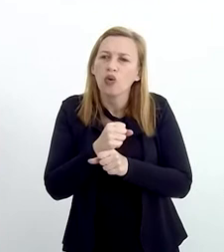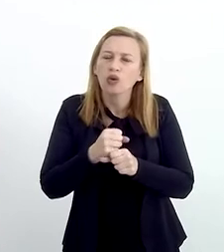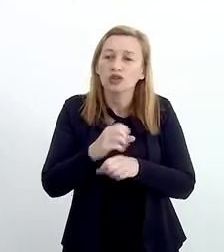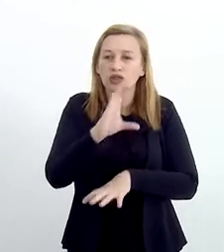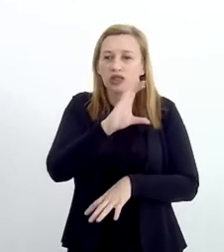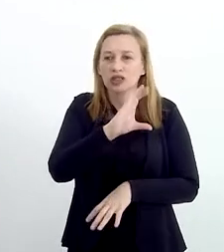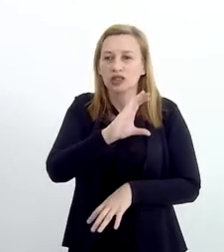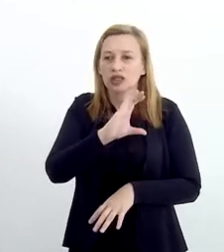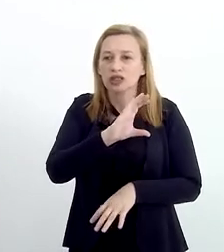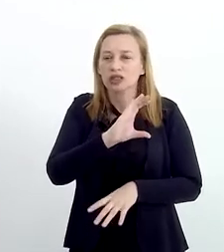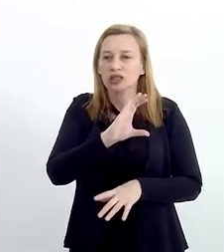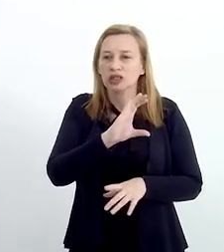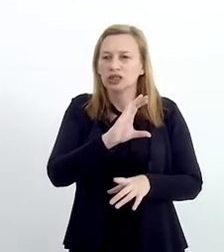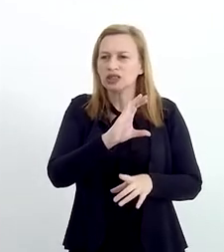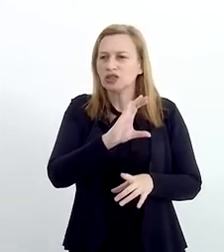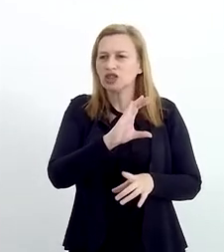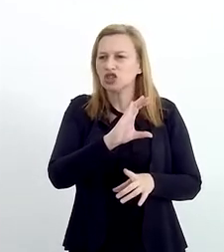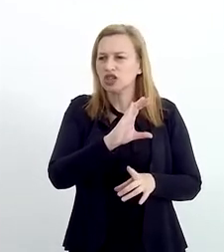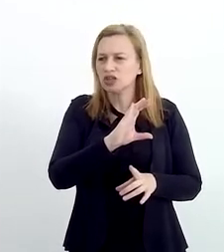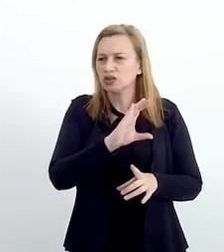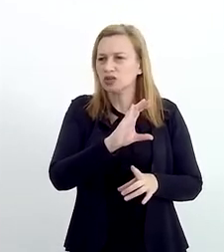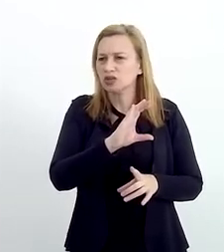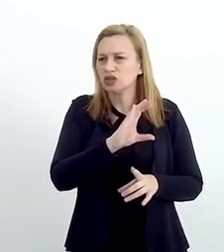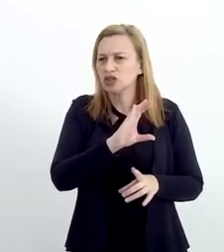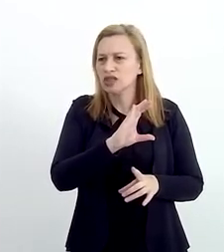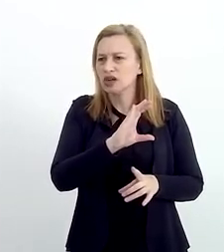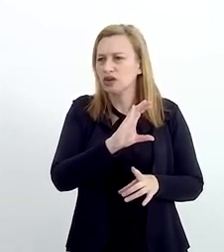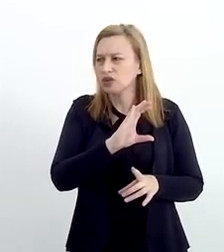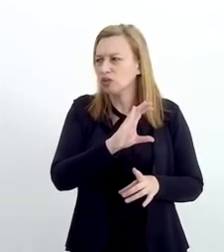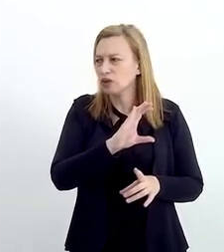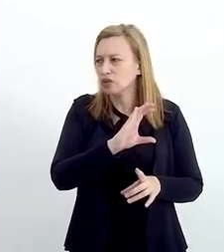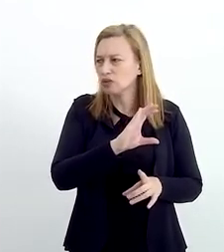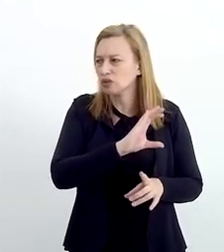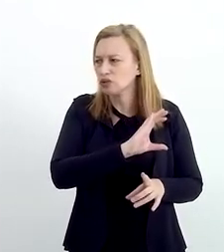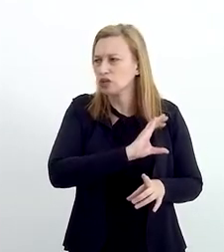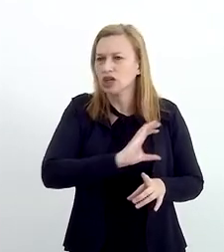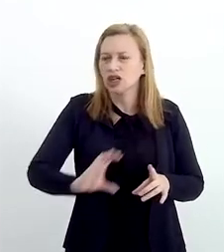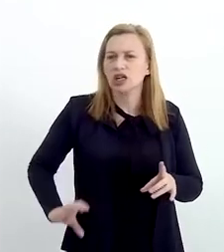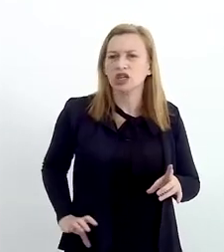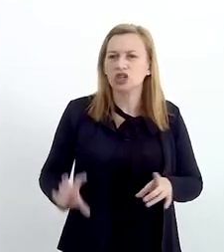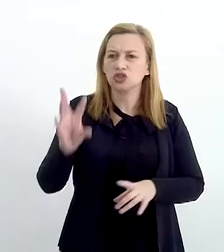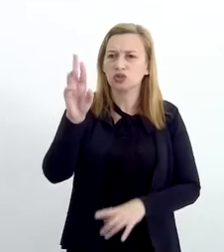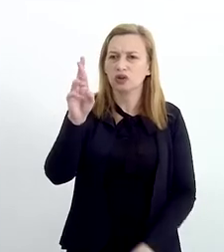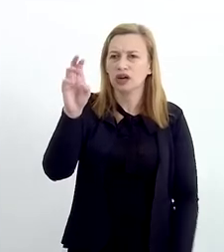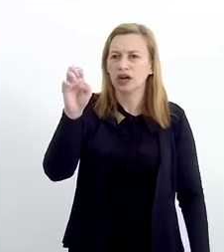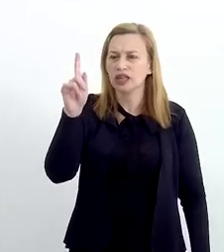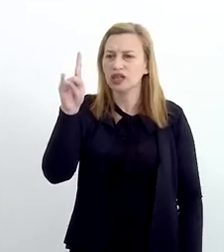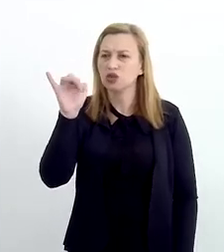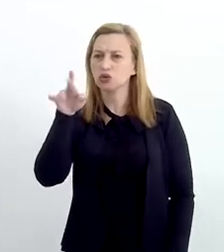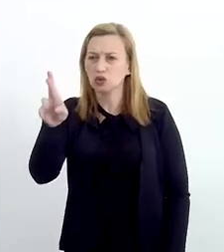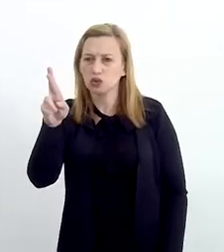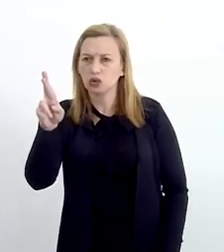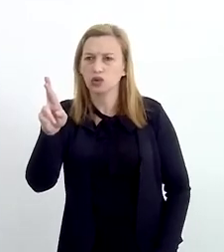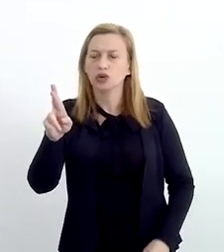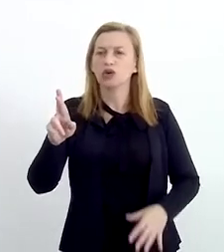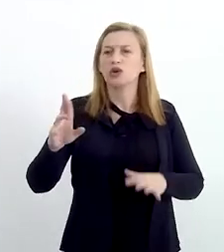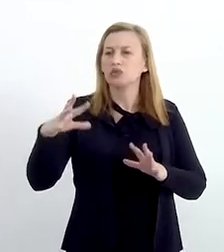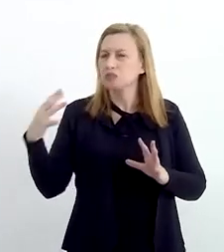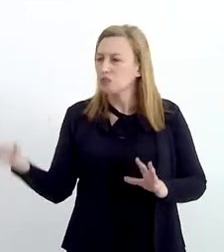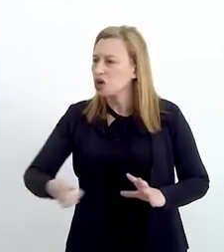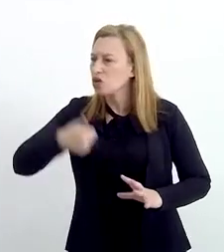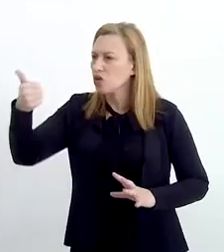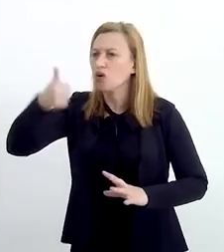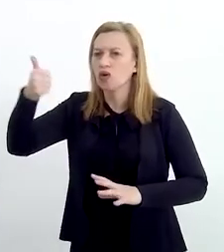contas, é um ano que o Cristo Redentor faz 90 anos. A nossa magnífica sétima maravilha do mundo, o maior